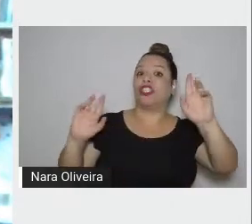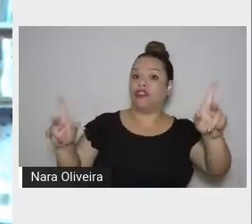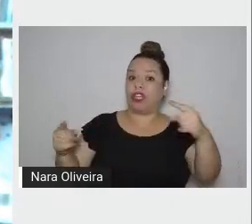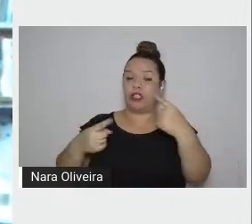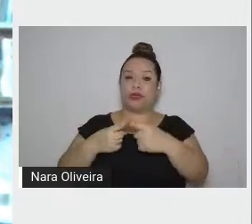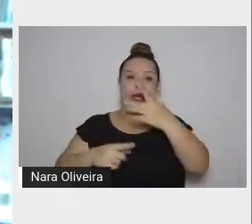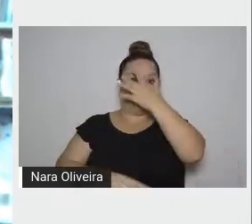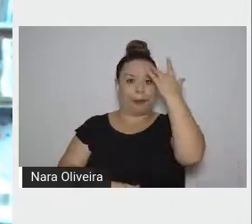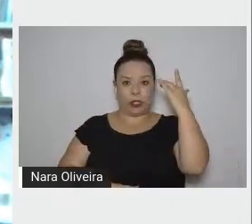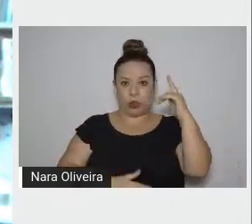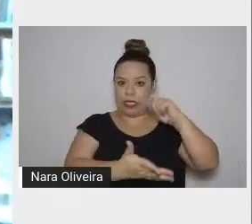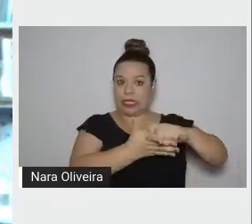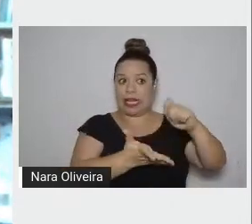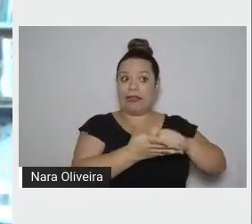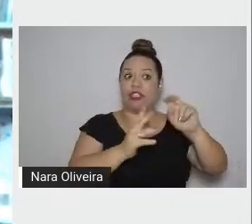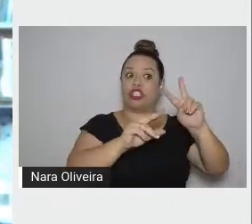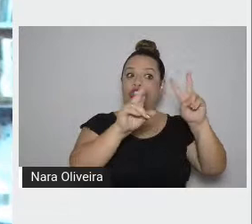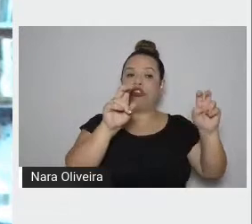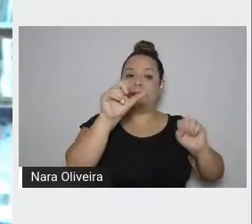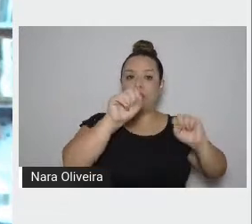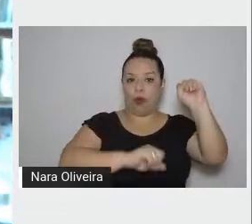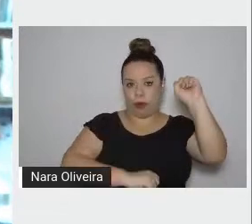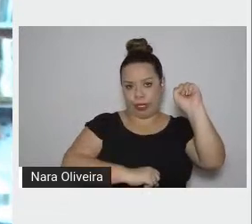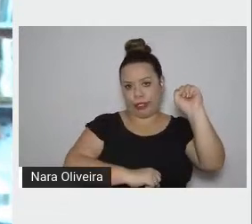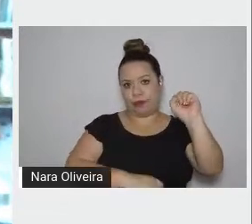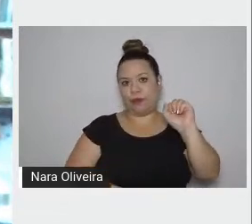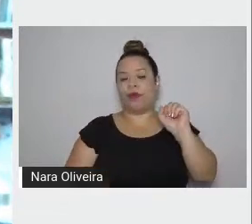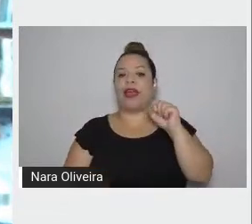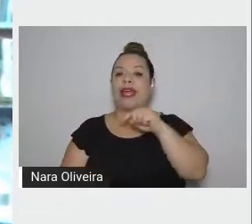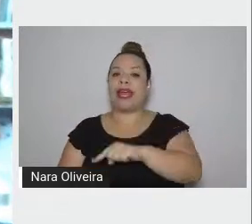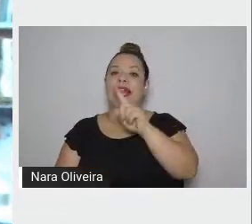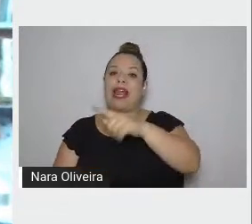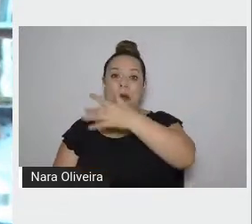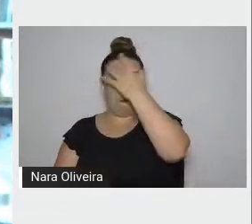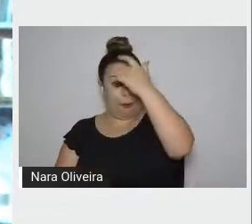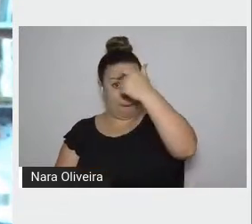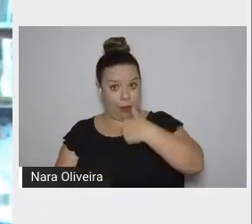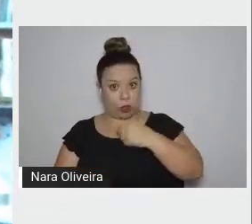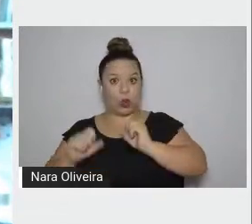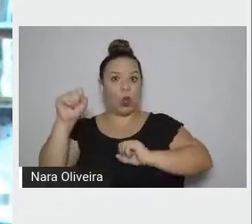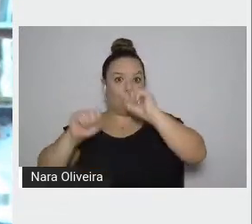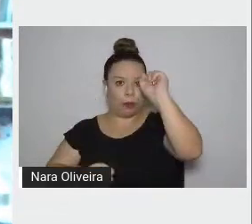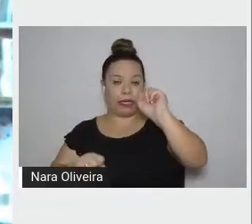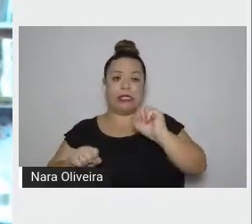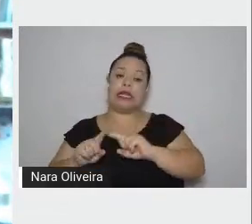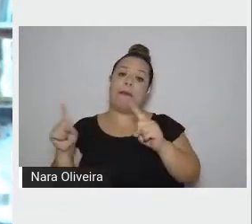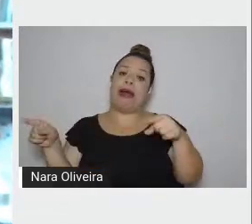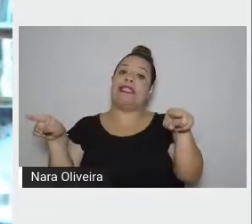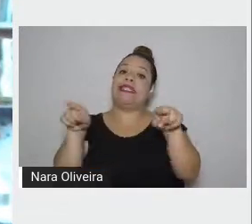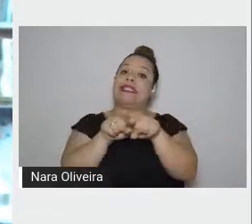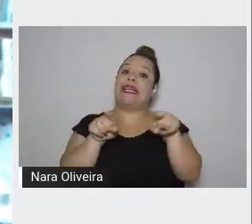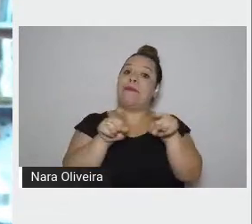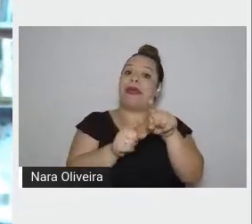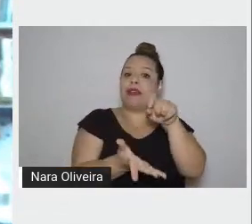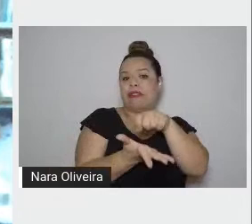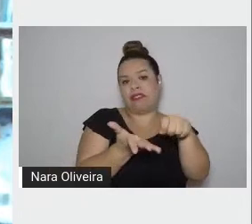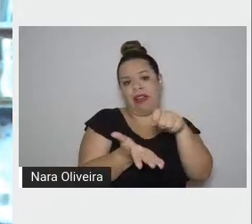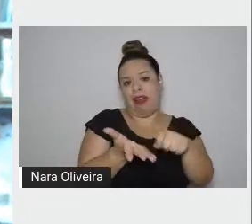qualifica é escritor, quer dizer, um homem, um cidadão comunista que escreve.